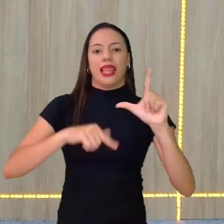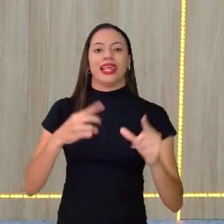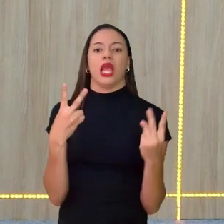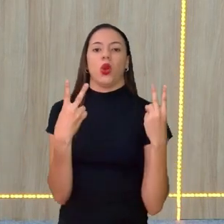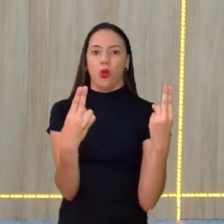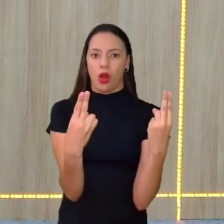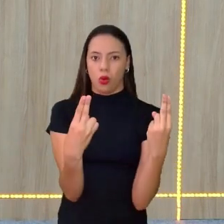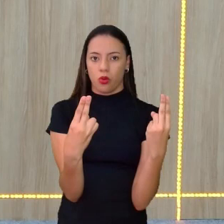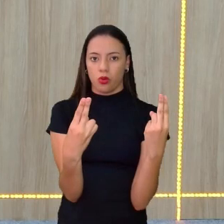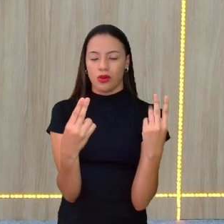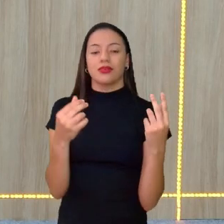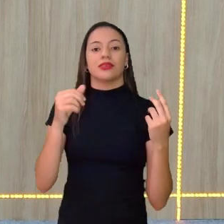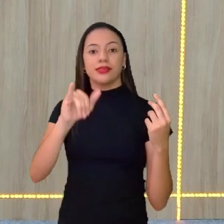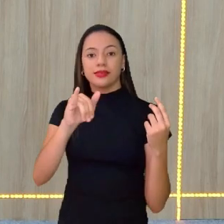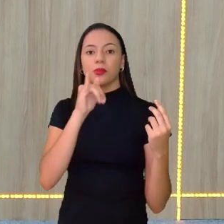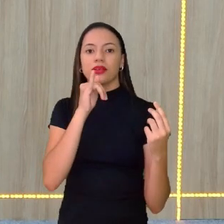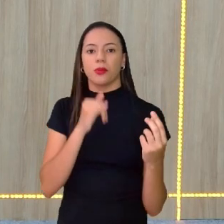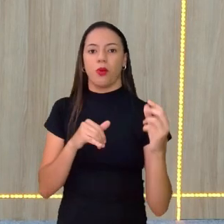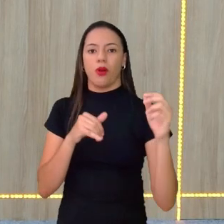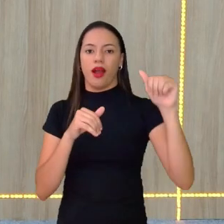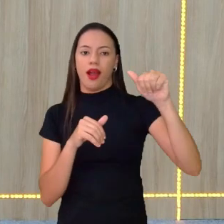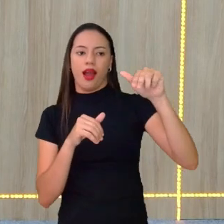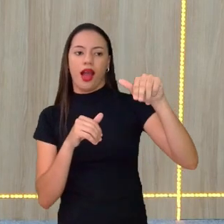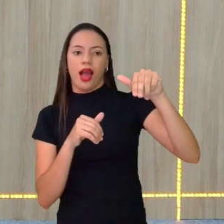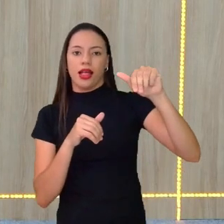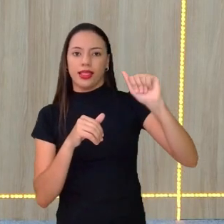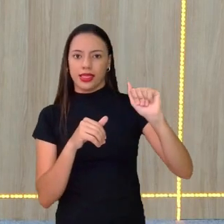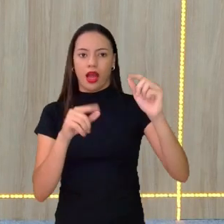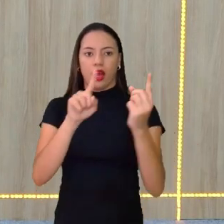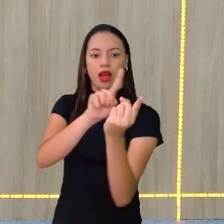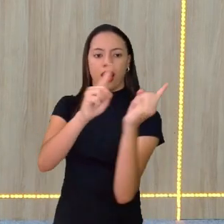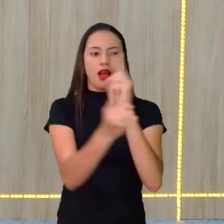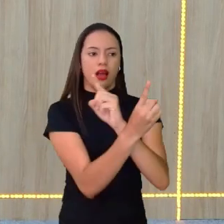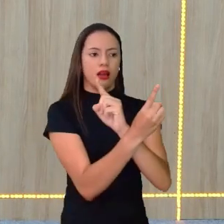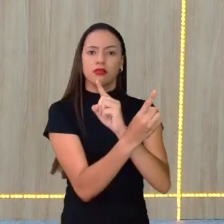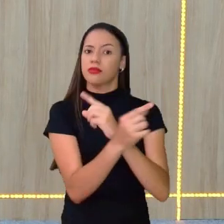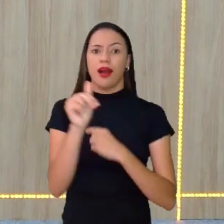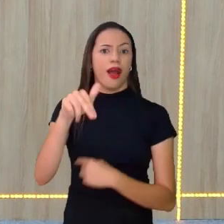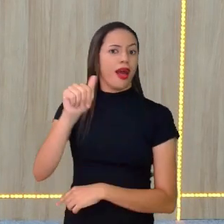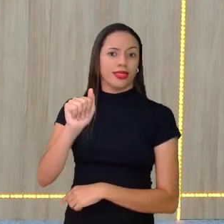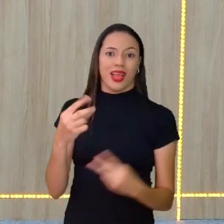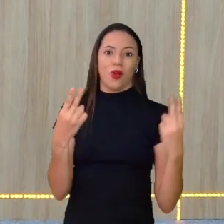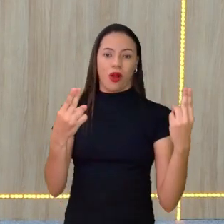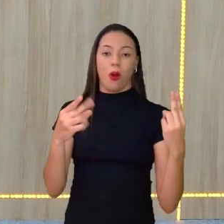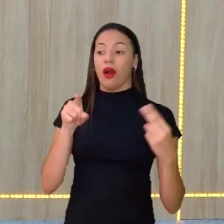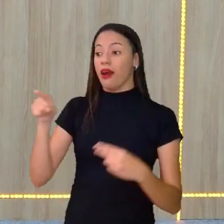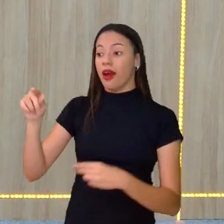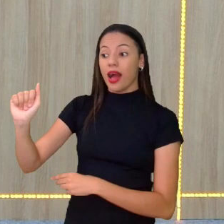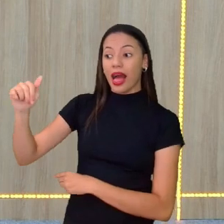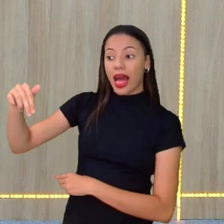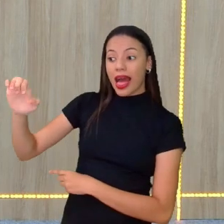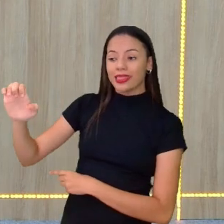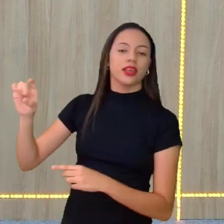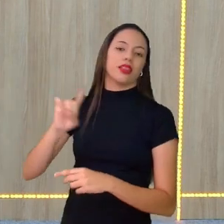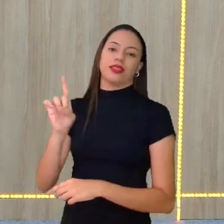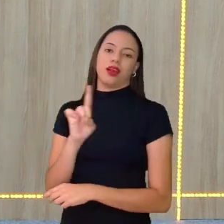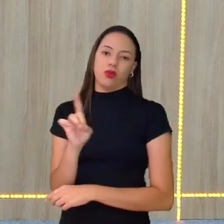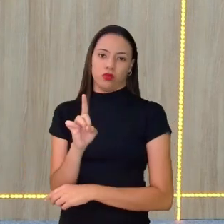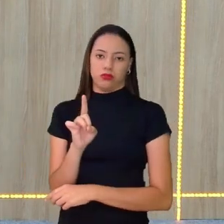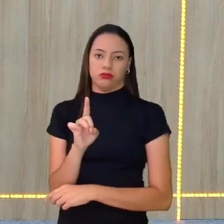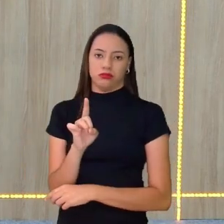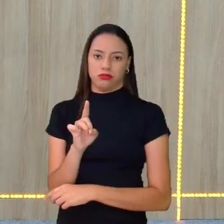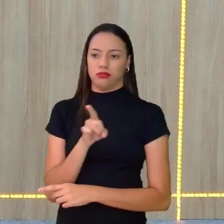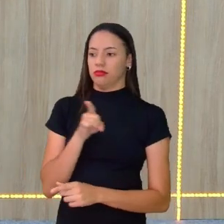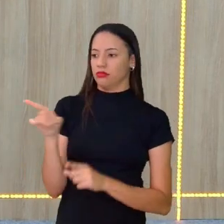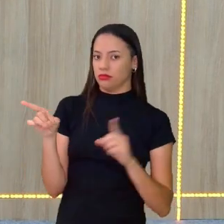Se eu pegar Ana e inverter, vai dar Ana de novo. Ana não. Se eu inverter Ana, vai dar outra palavra. Tá bom? Então, Ana vai